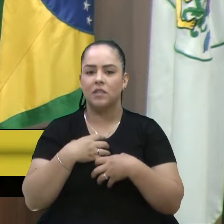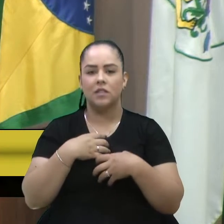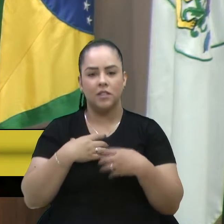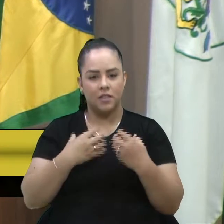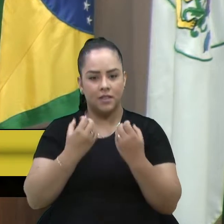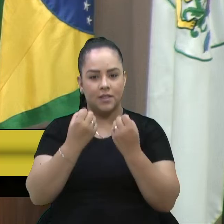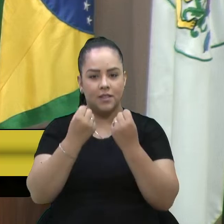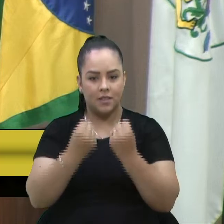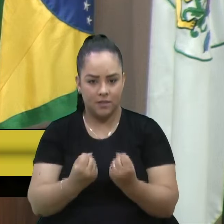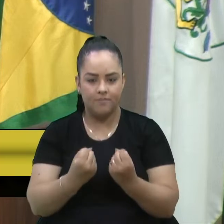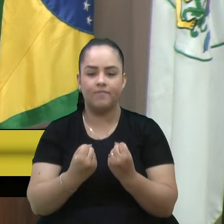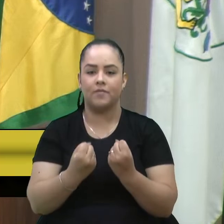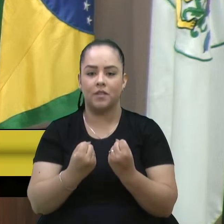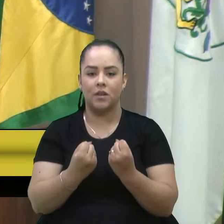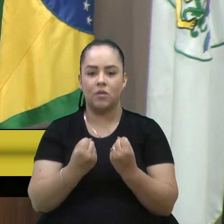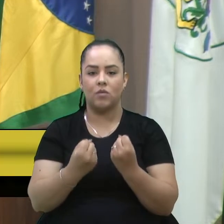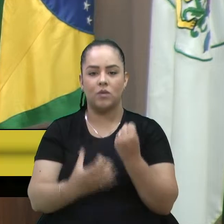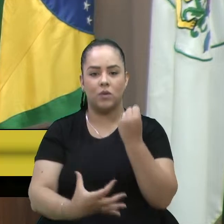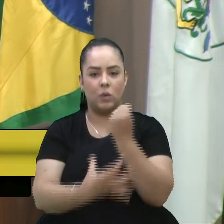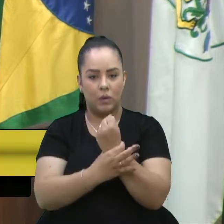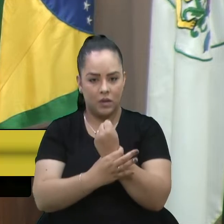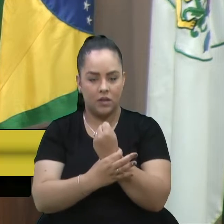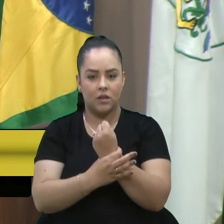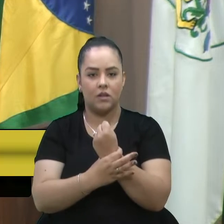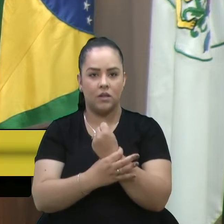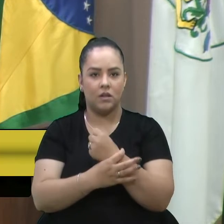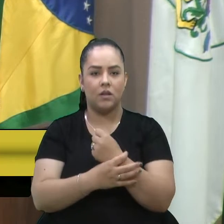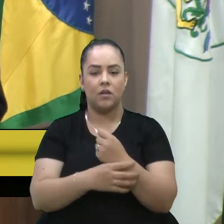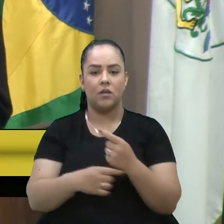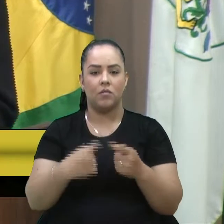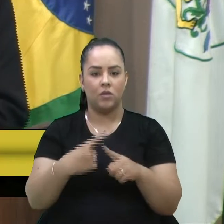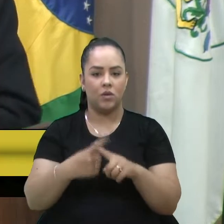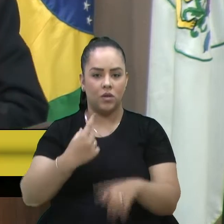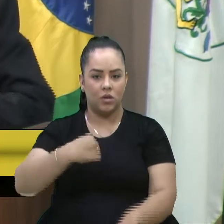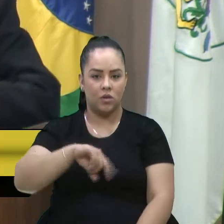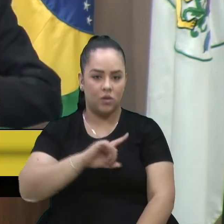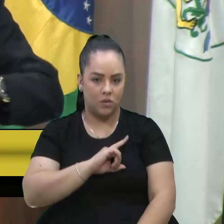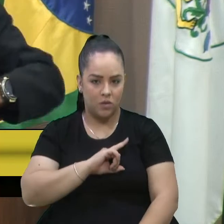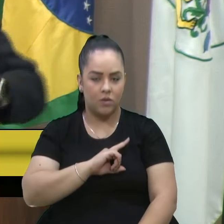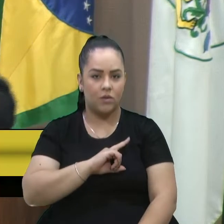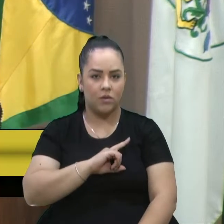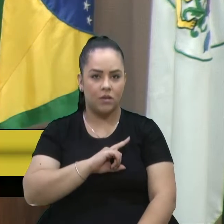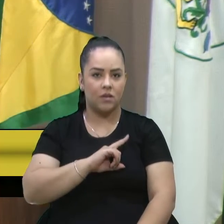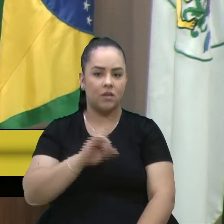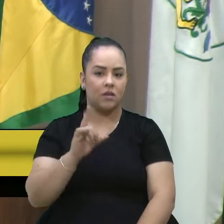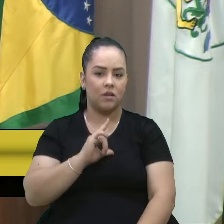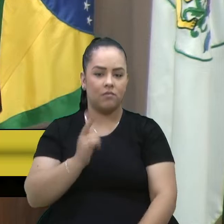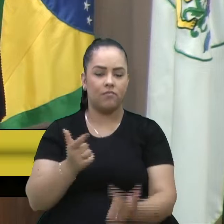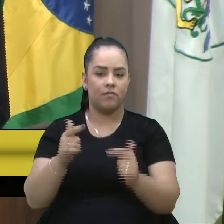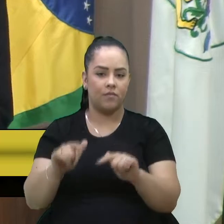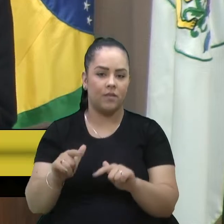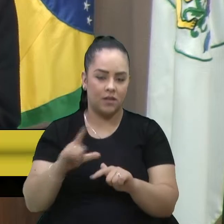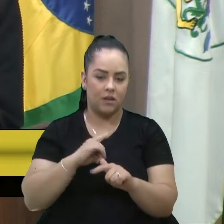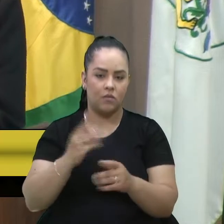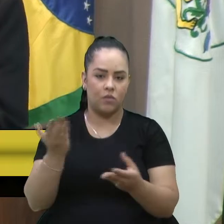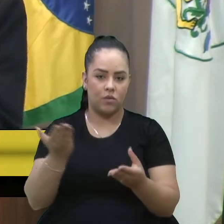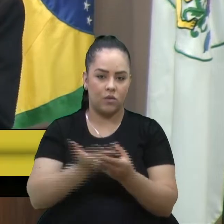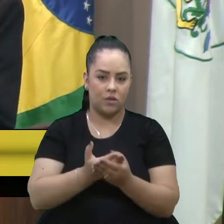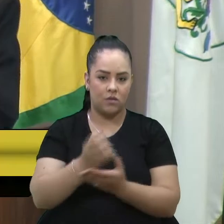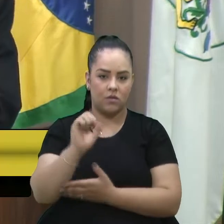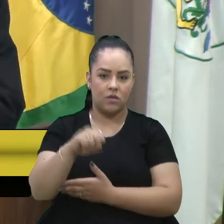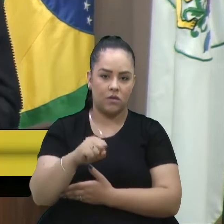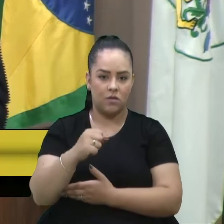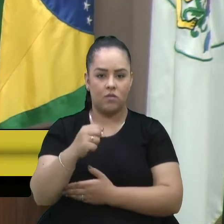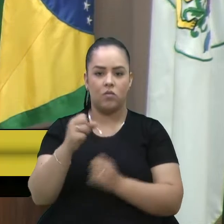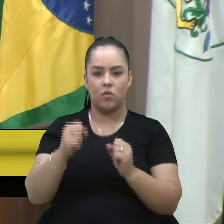que vamos colher frutos. Plantemos. Uma parte, vereador. aí que temos o número de um processo, posso